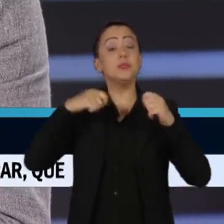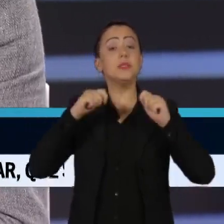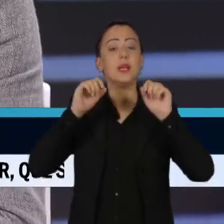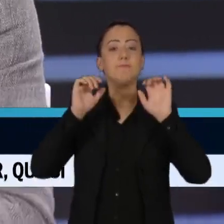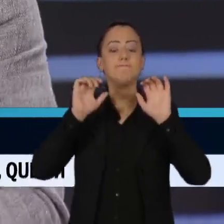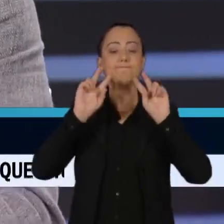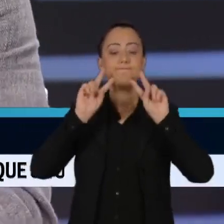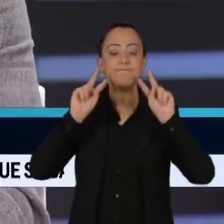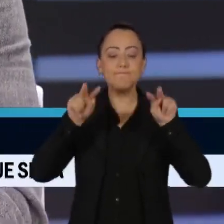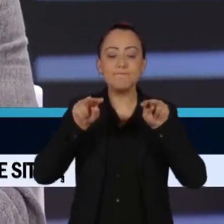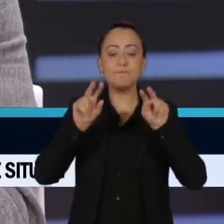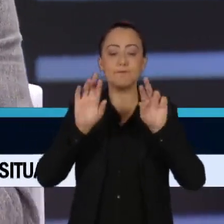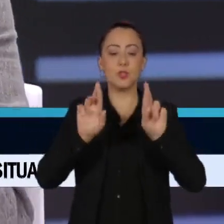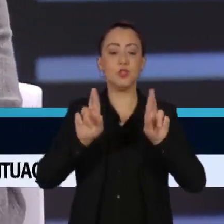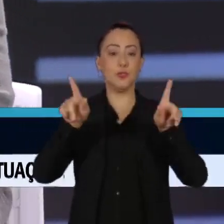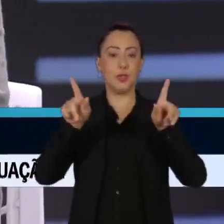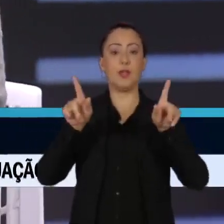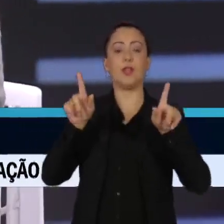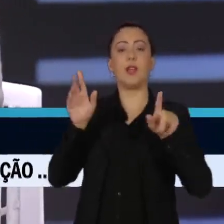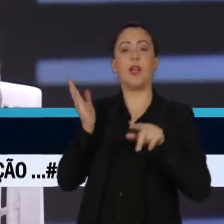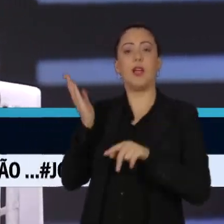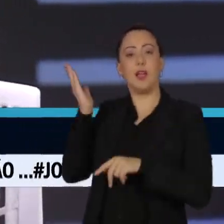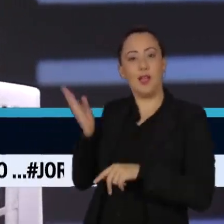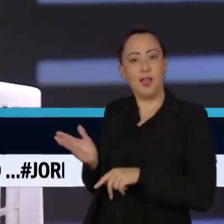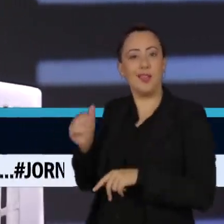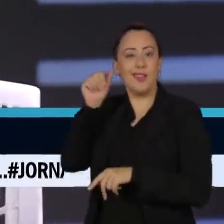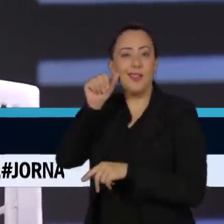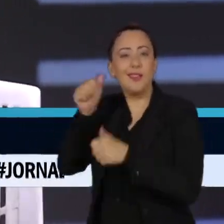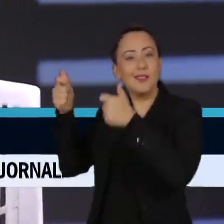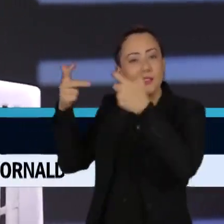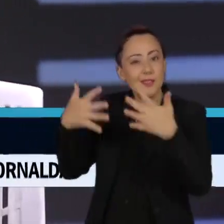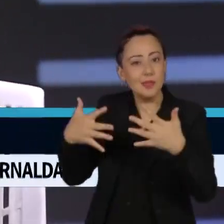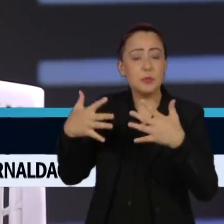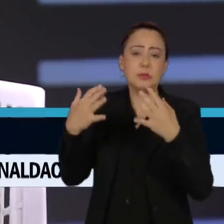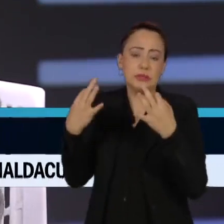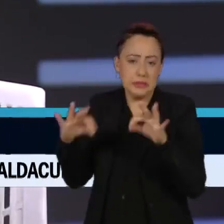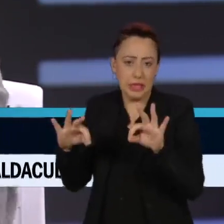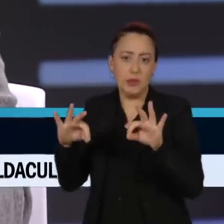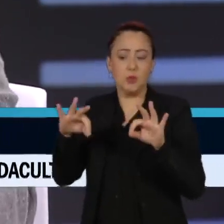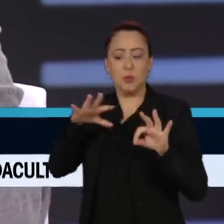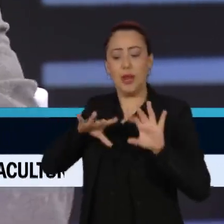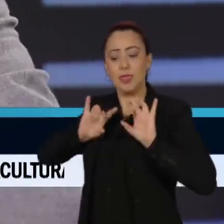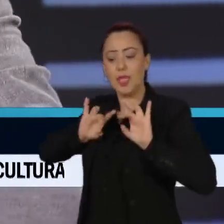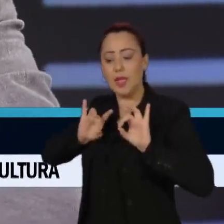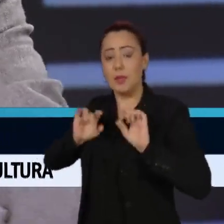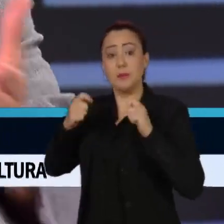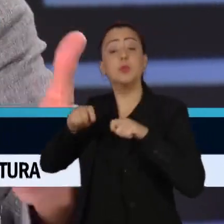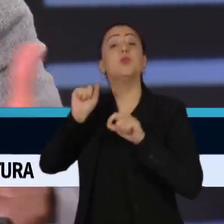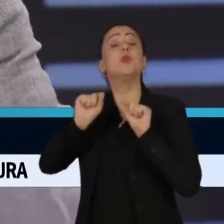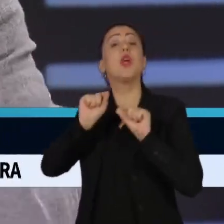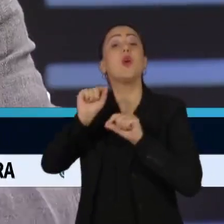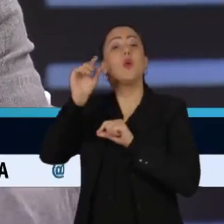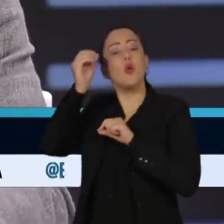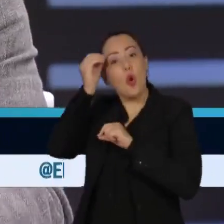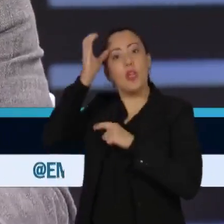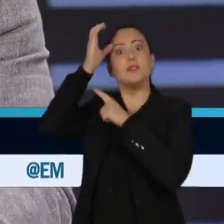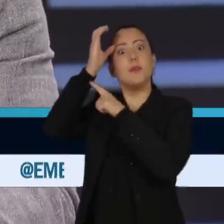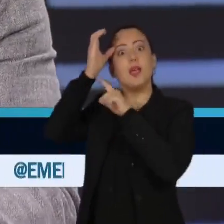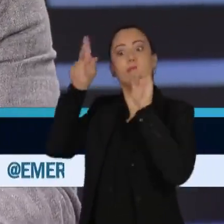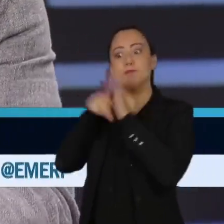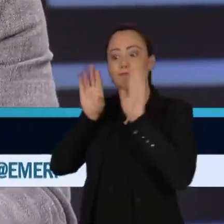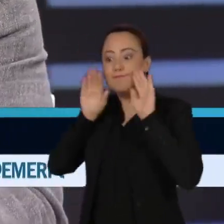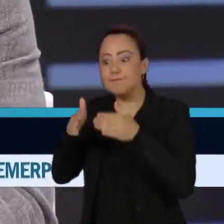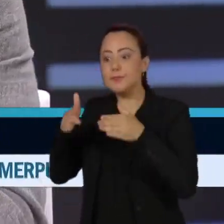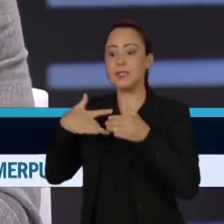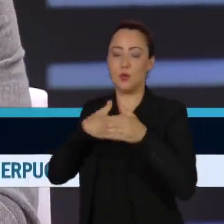a doutora Rosana colocou muito bem o aspecto técnico. Preciso entender do assunto, porque senão é um desastre.